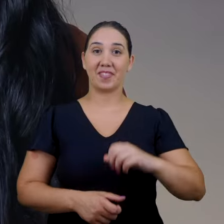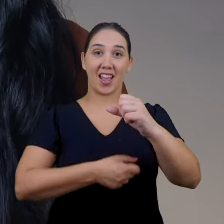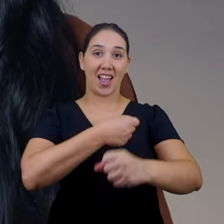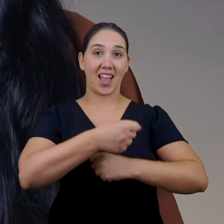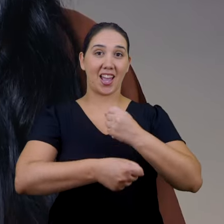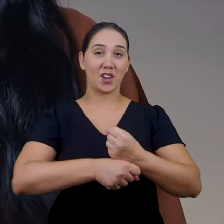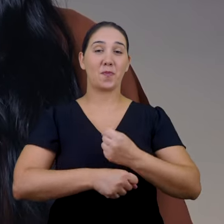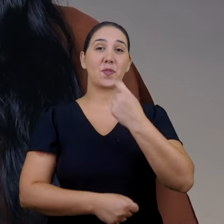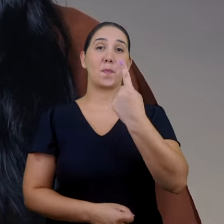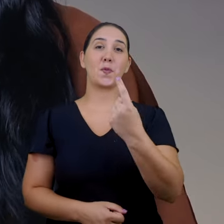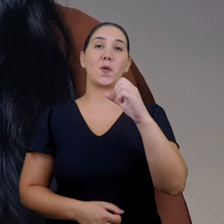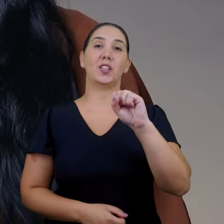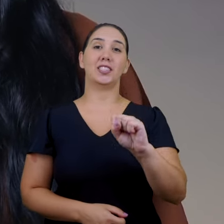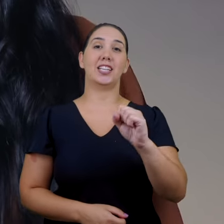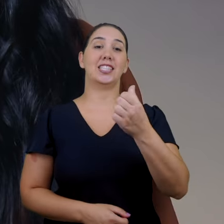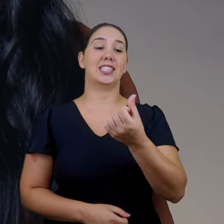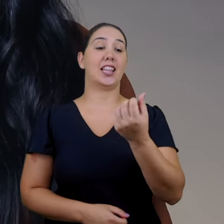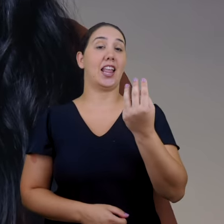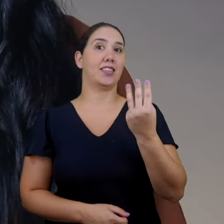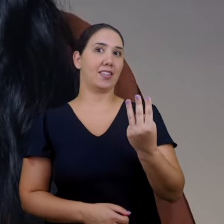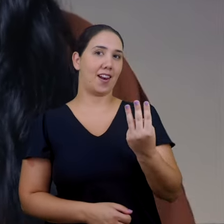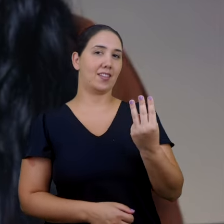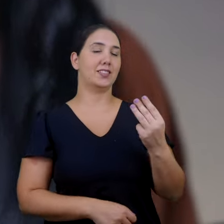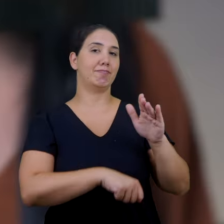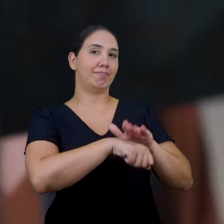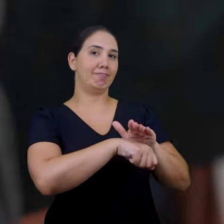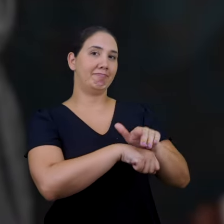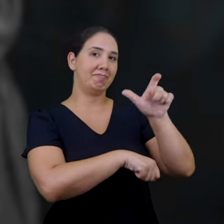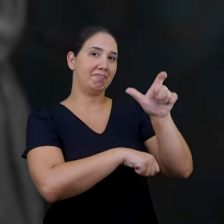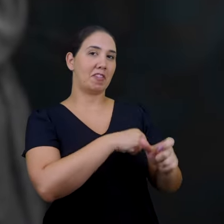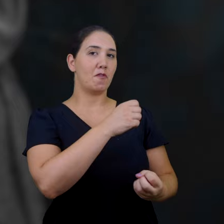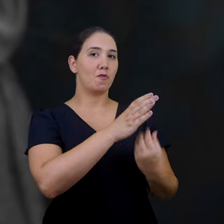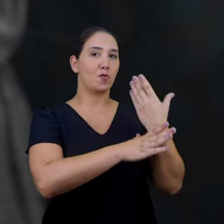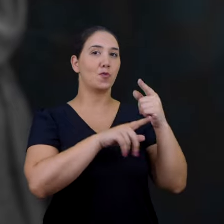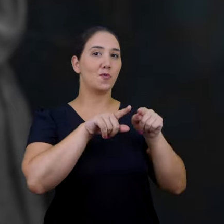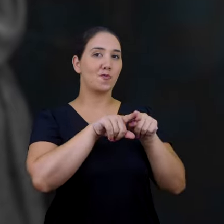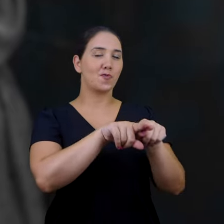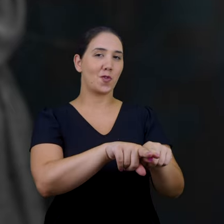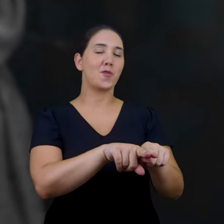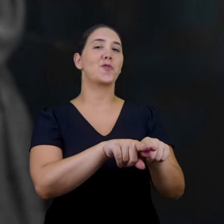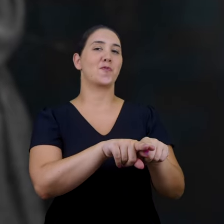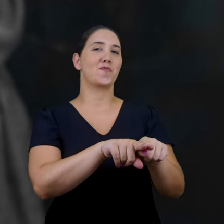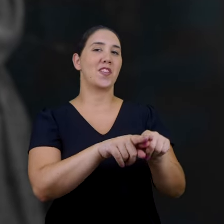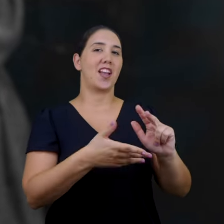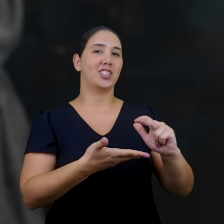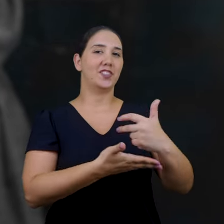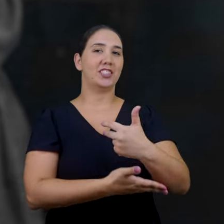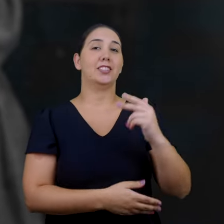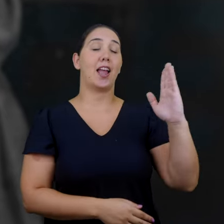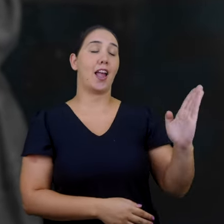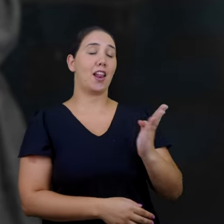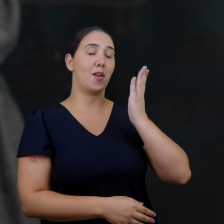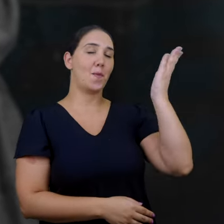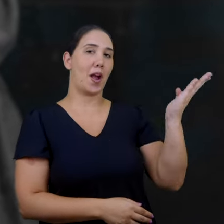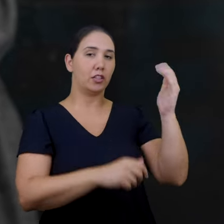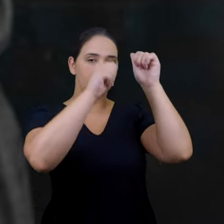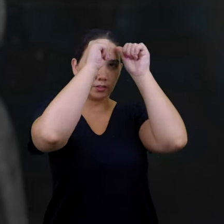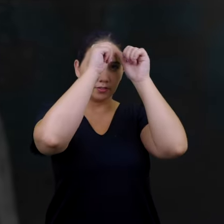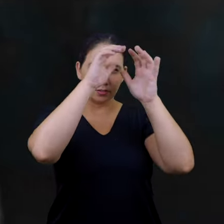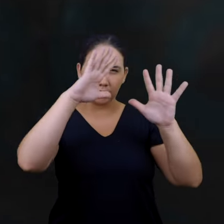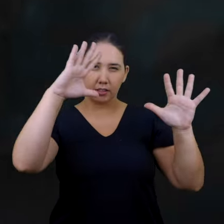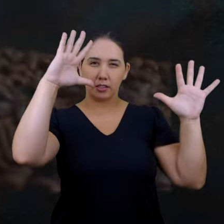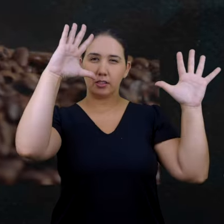Em 1863, a cofundadora da Igreja Adventista, Ellen White, teve uma visão com instruções divinas